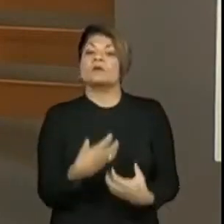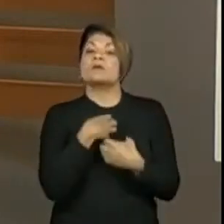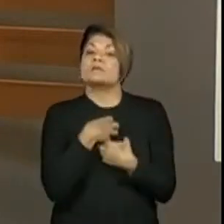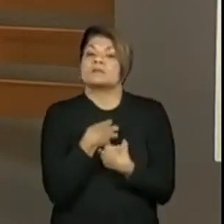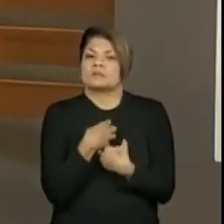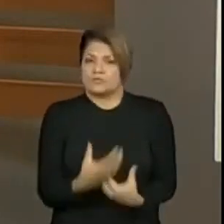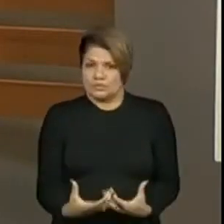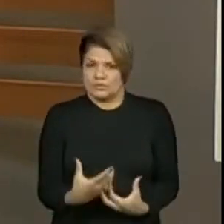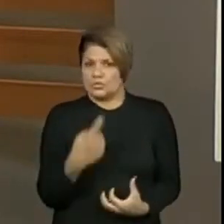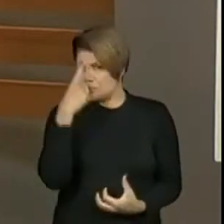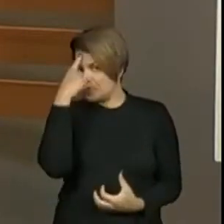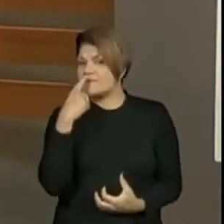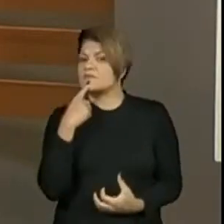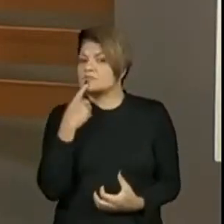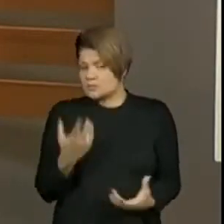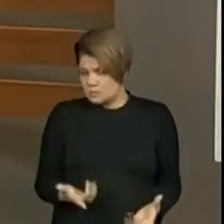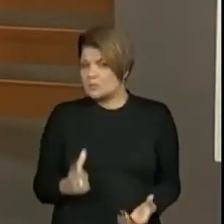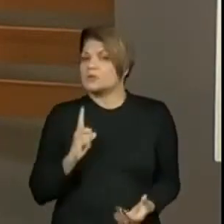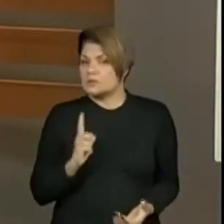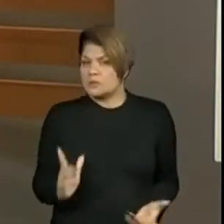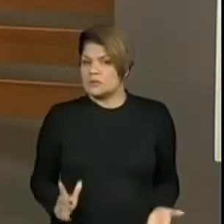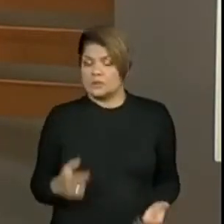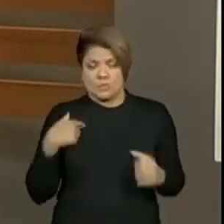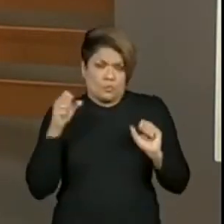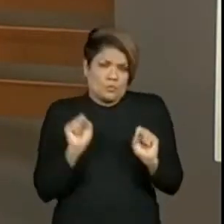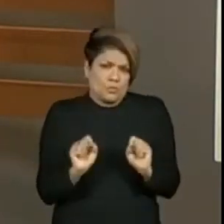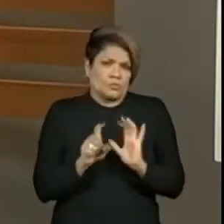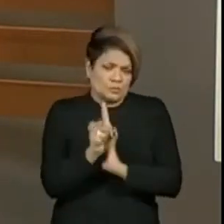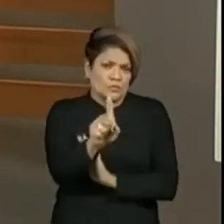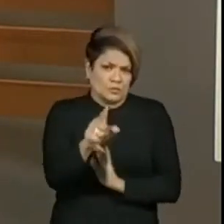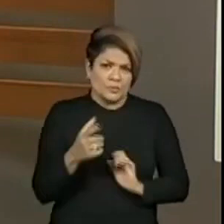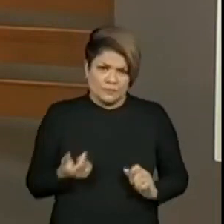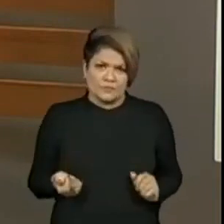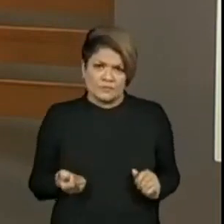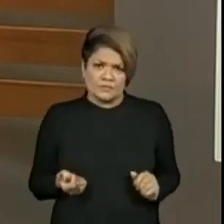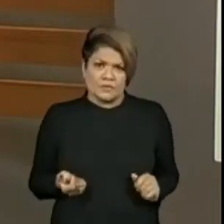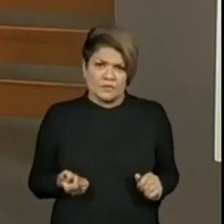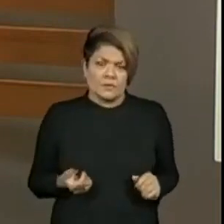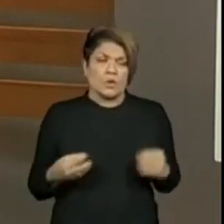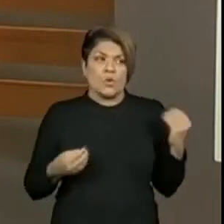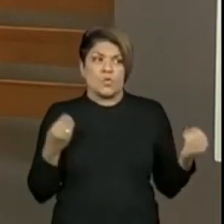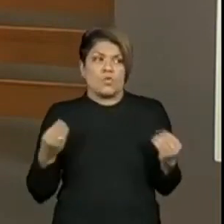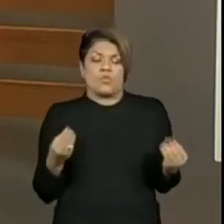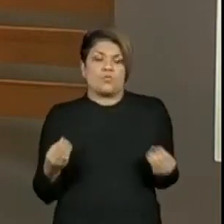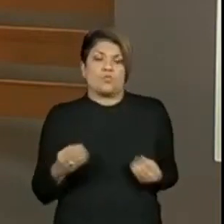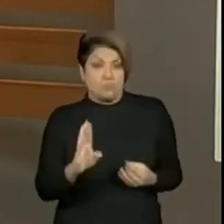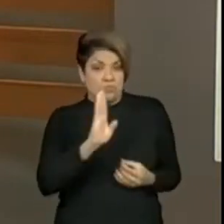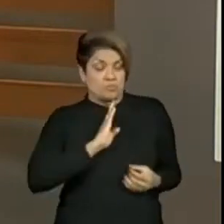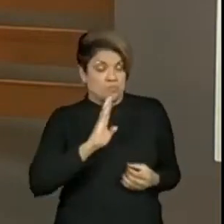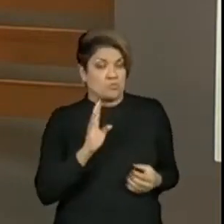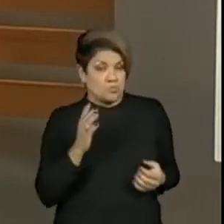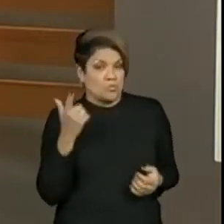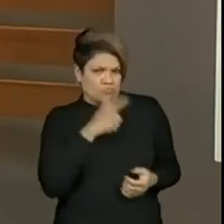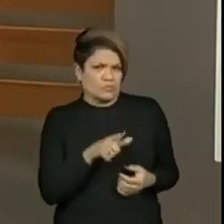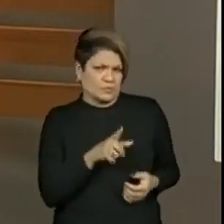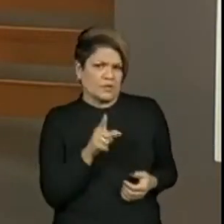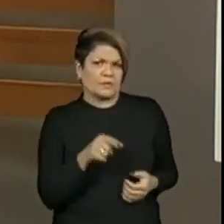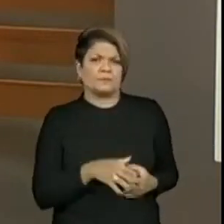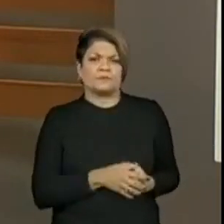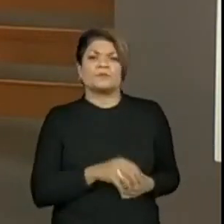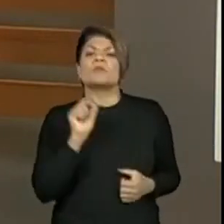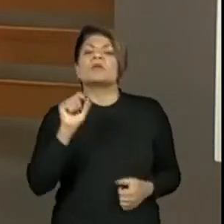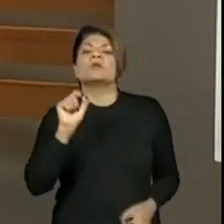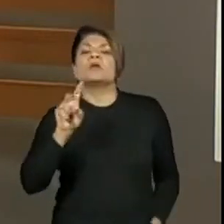um perfil. Eu posso perguntar para vocês? Eu acho que de cara vocês conseguem me responder. Quem que é o